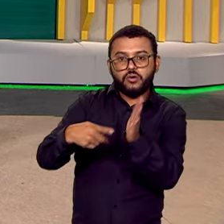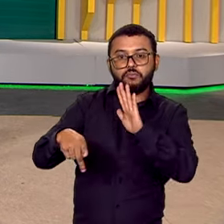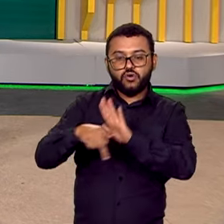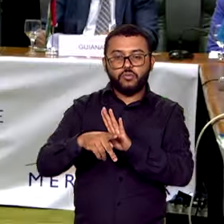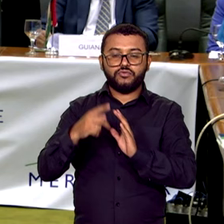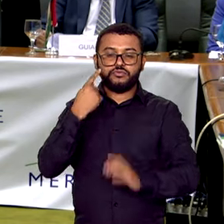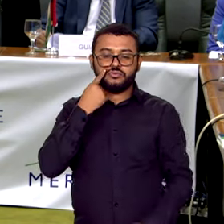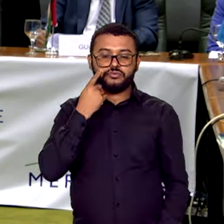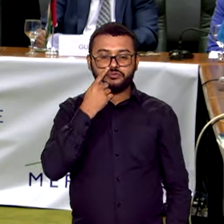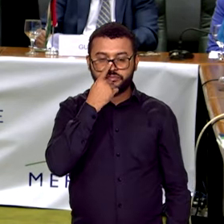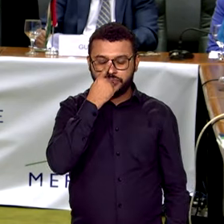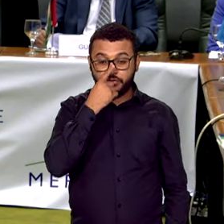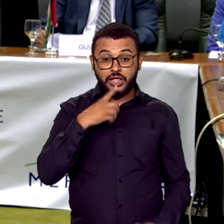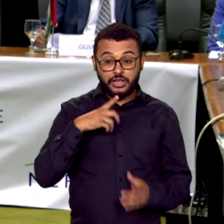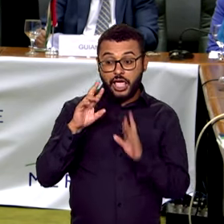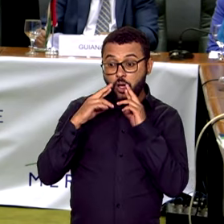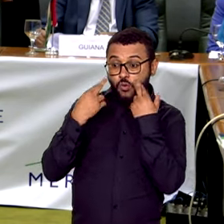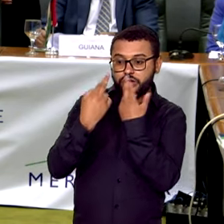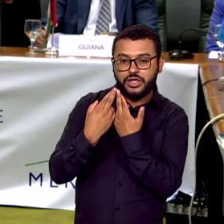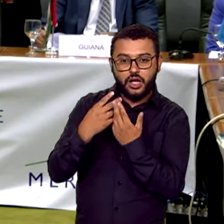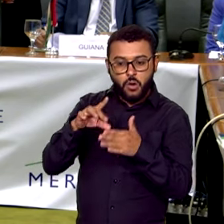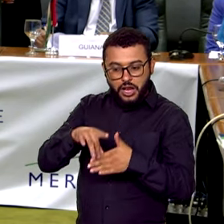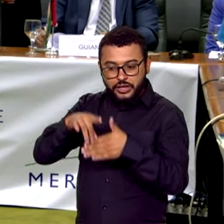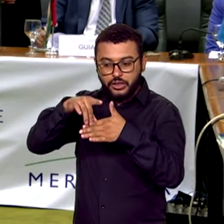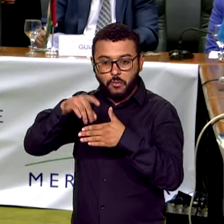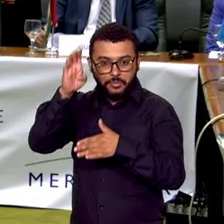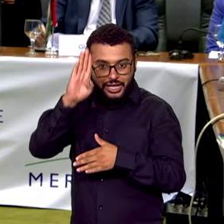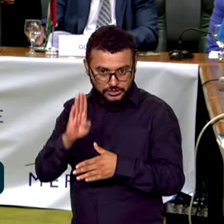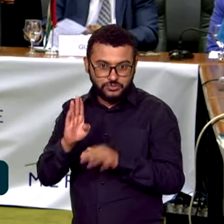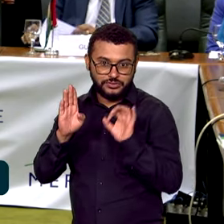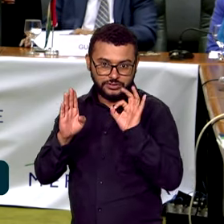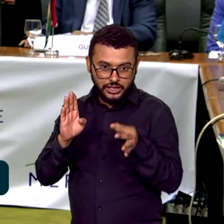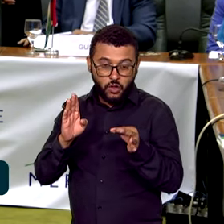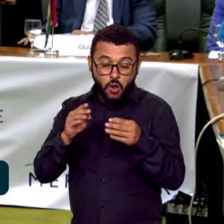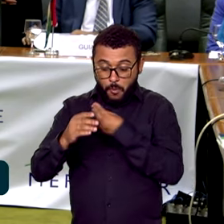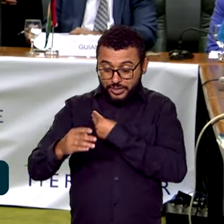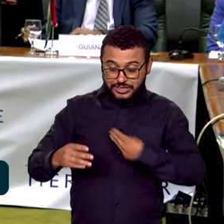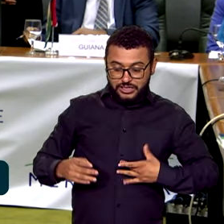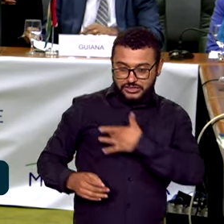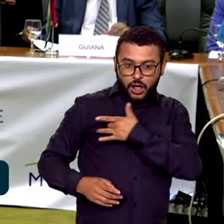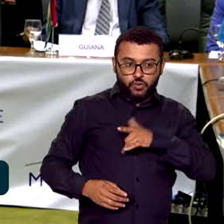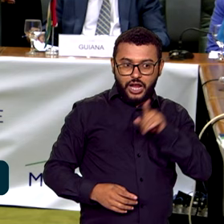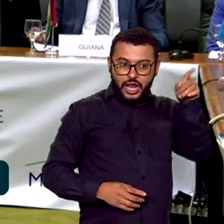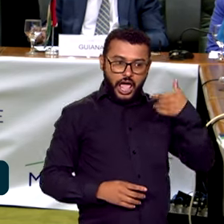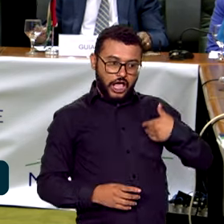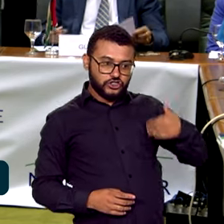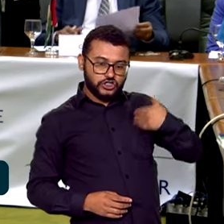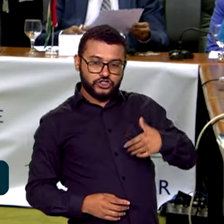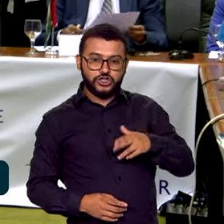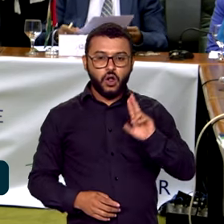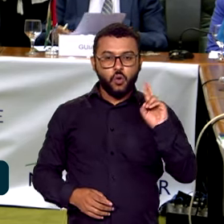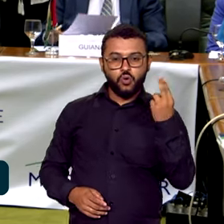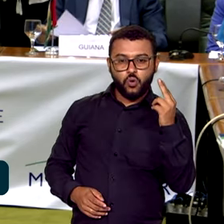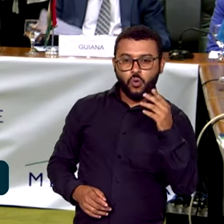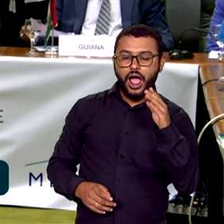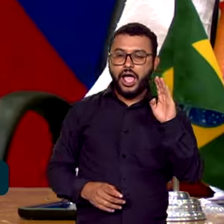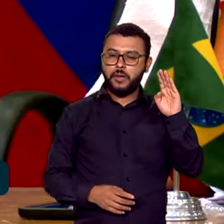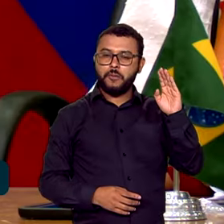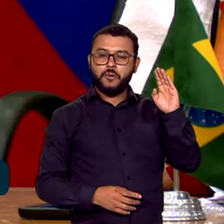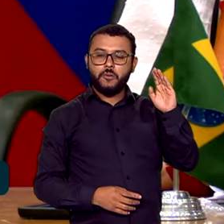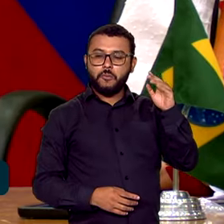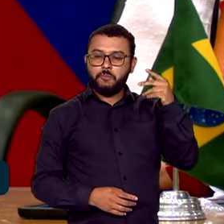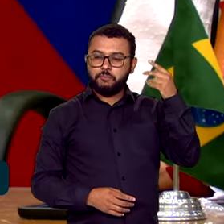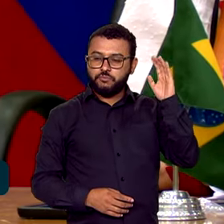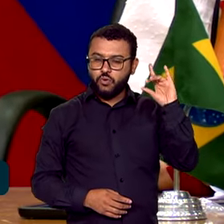bloco. No encontro liderado pelo Brasil, ministros de saúde da Argentina, Uruguai, Paraguai e Bolívia